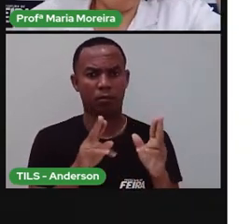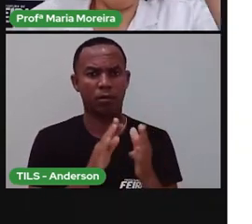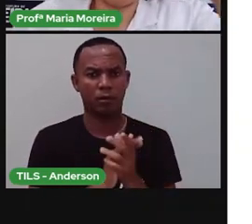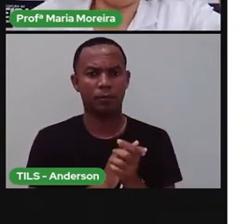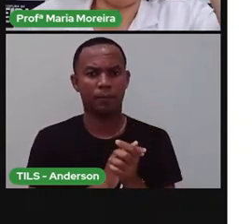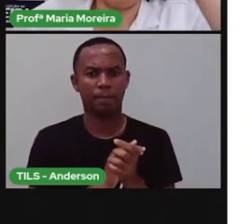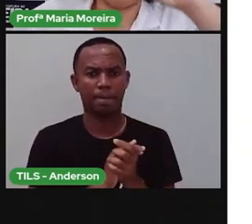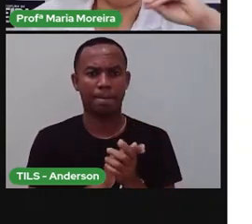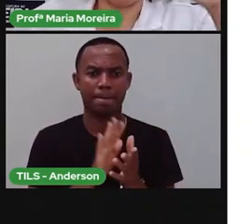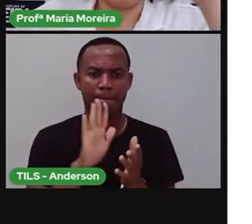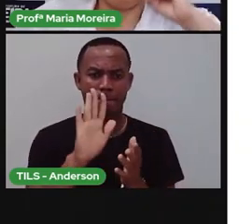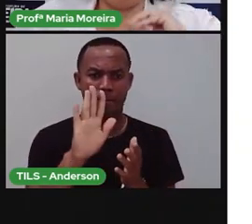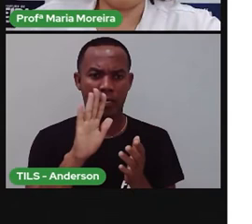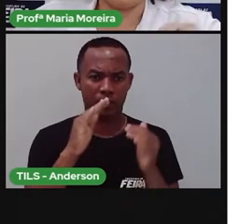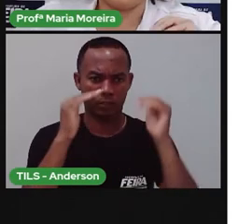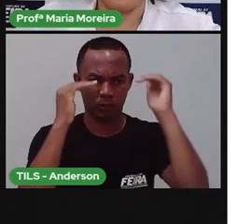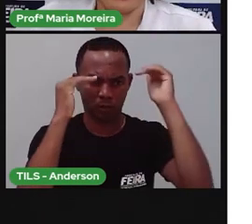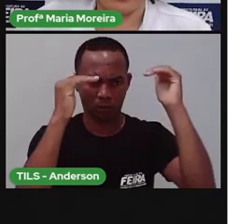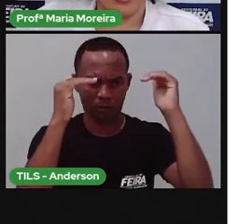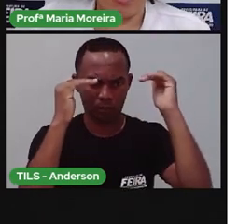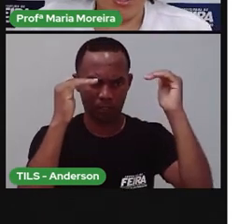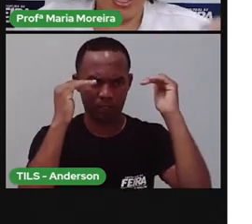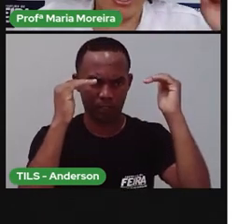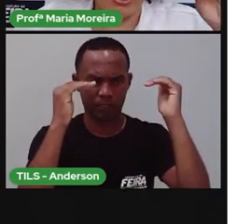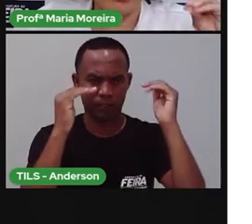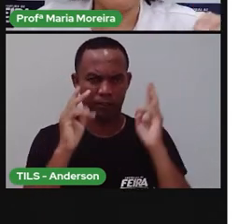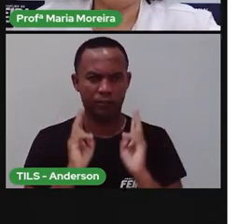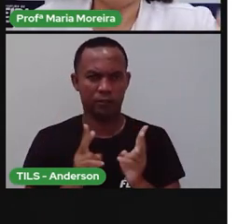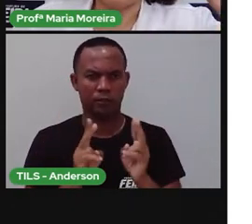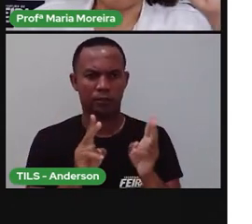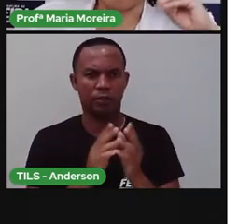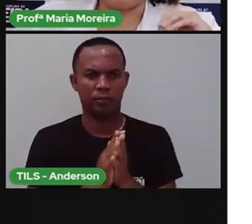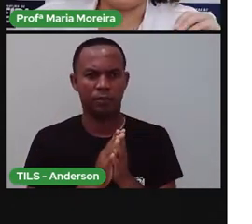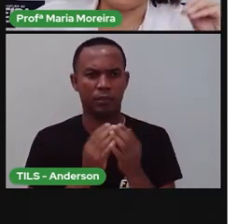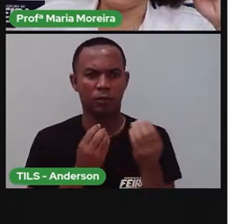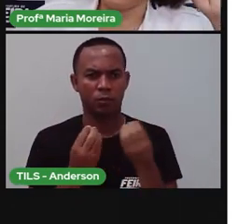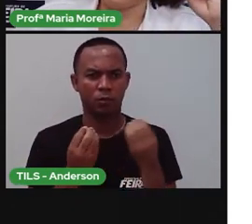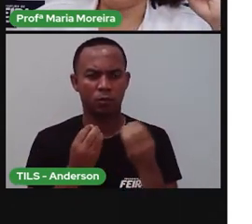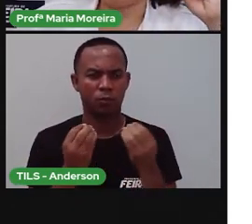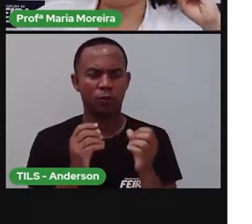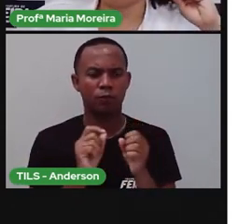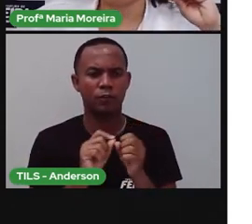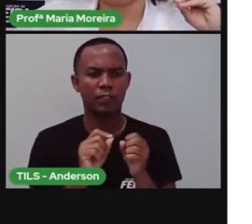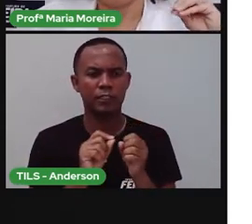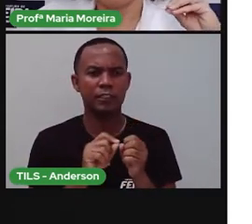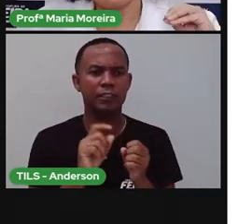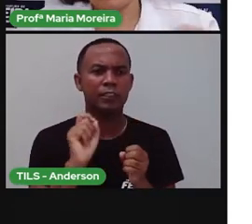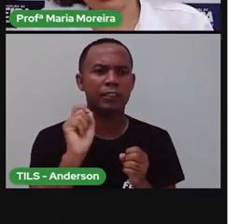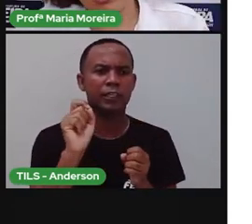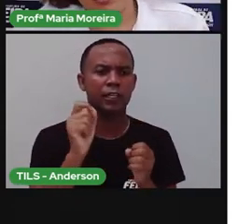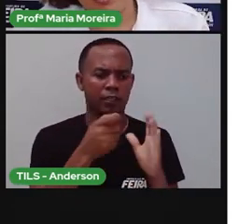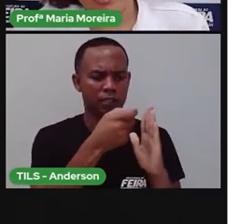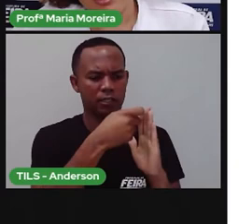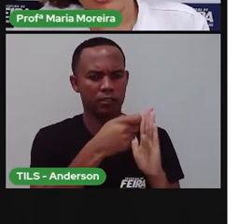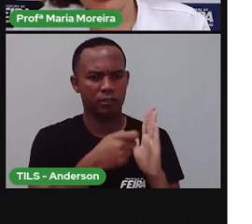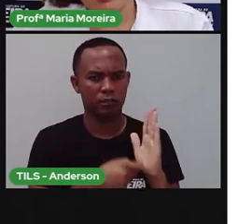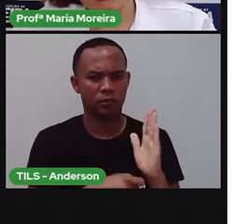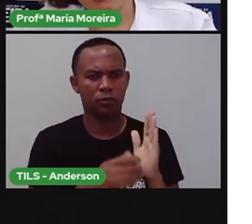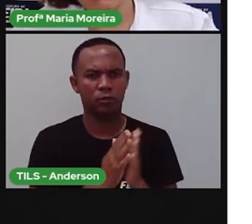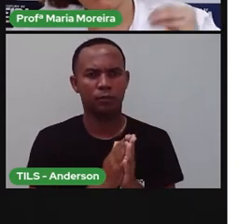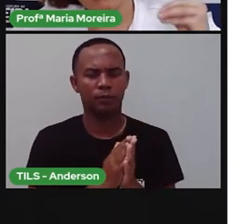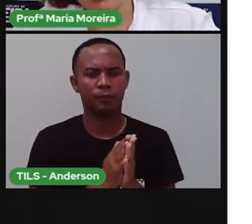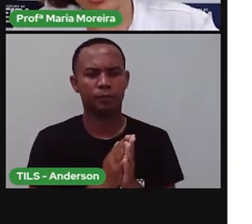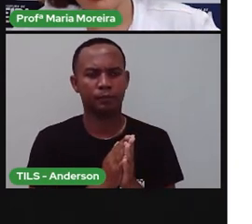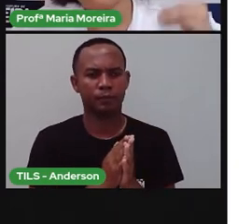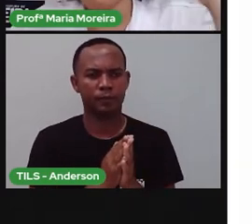Os poemas, eles obedecem o quê? Uma regra, uma regrinha, que quem vai fazer ali é quem o escritou. De